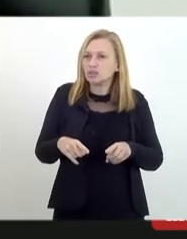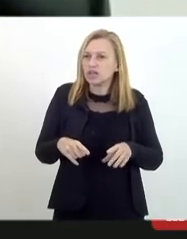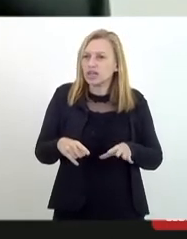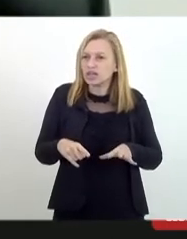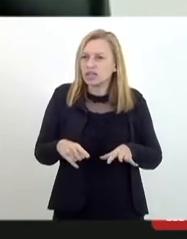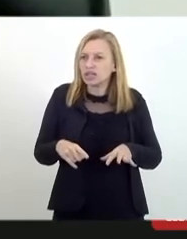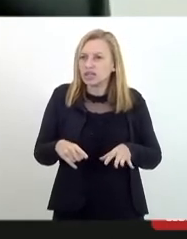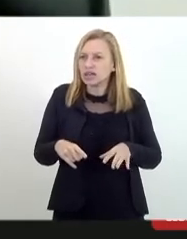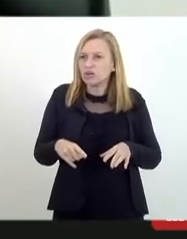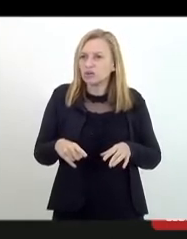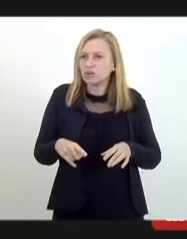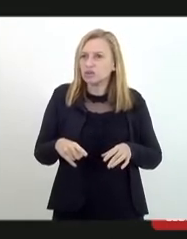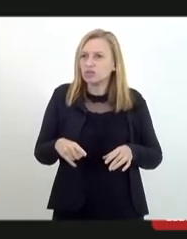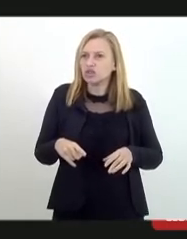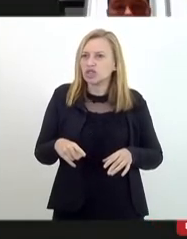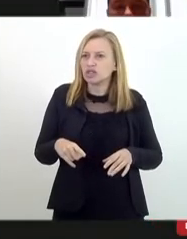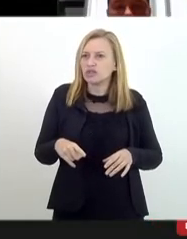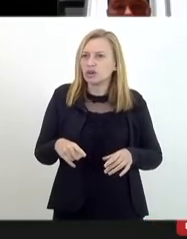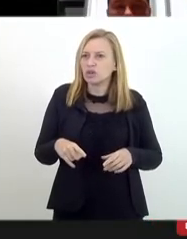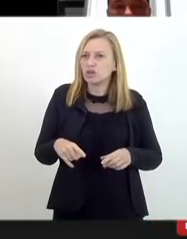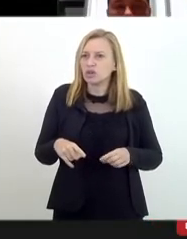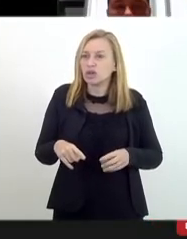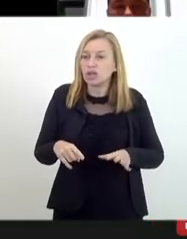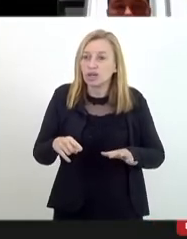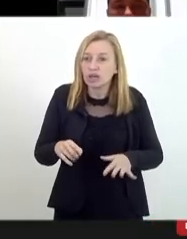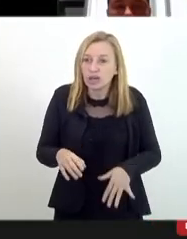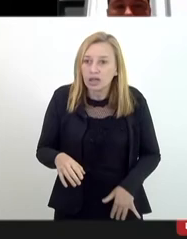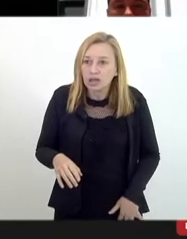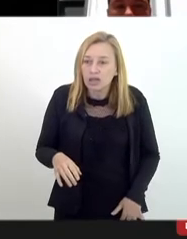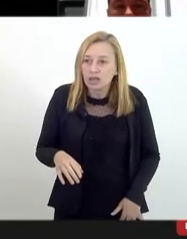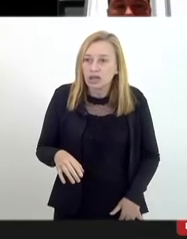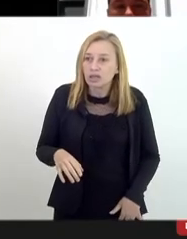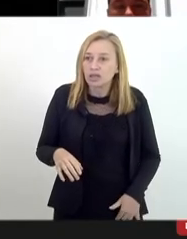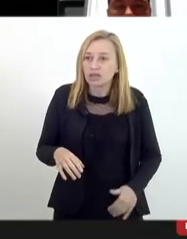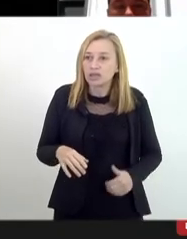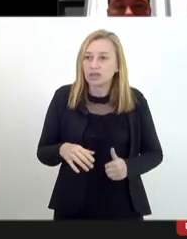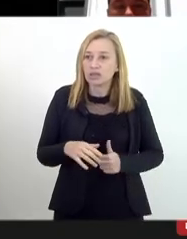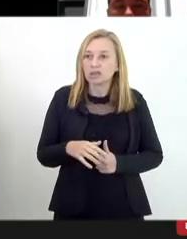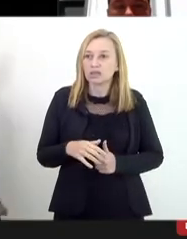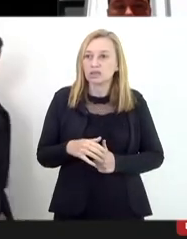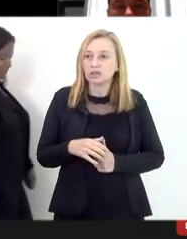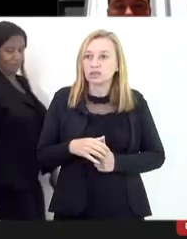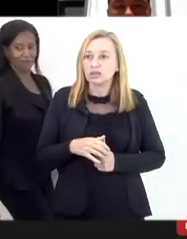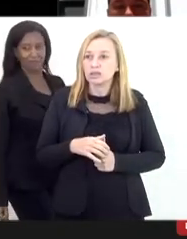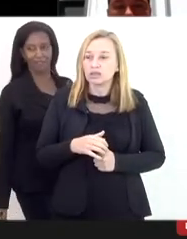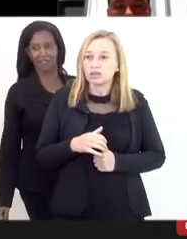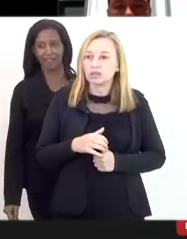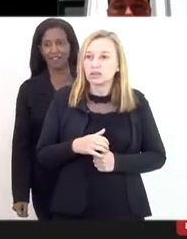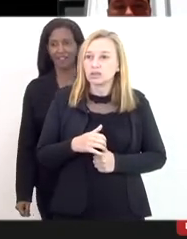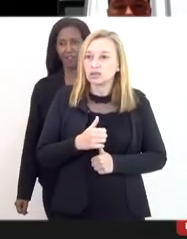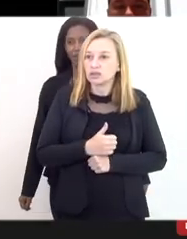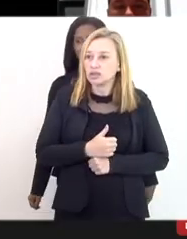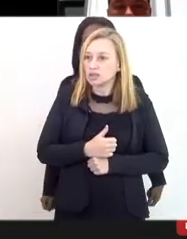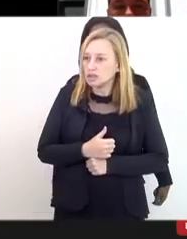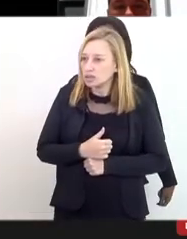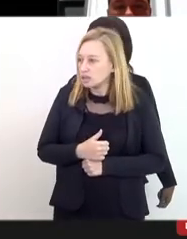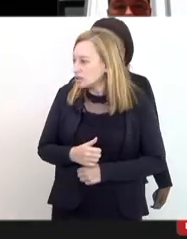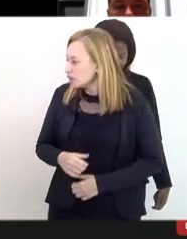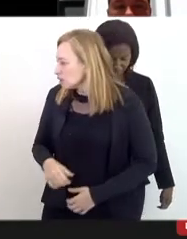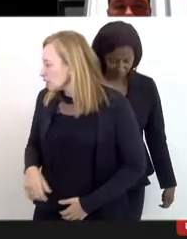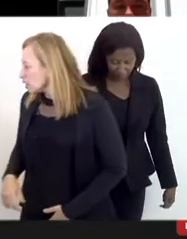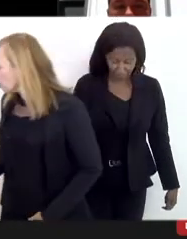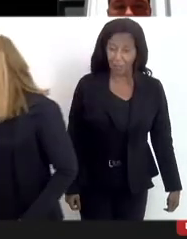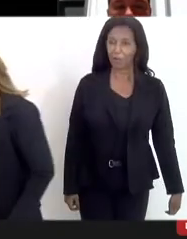vídeo todo. Eu queria propor que a gente... É só um minutinho, porque são 15. Depois eu